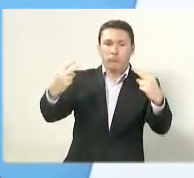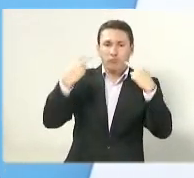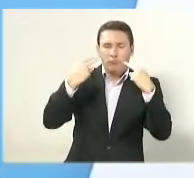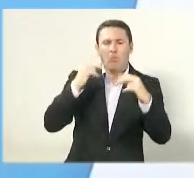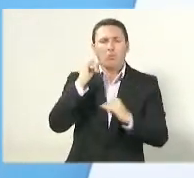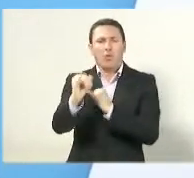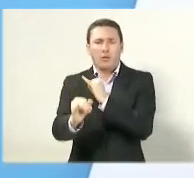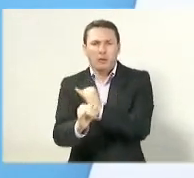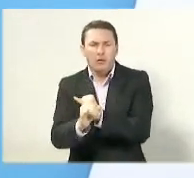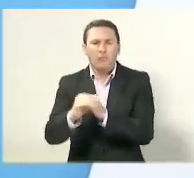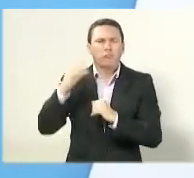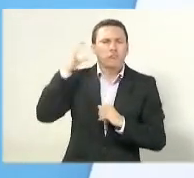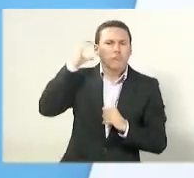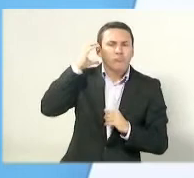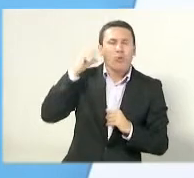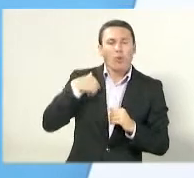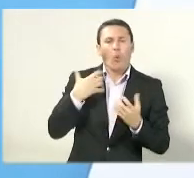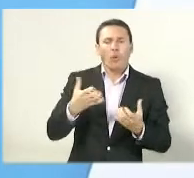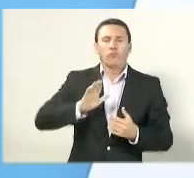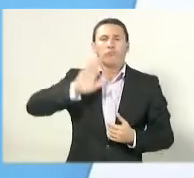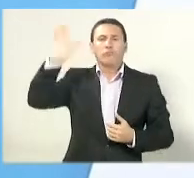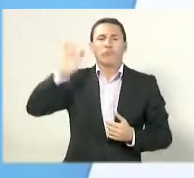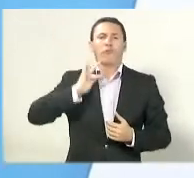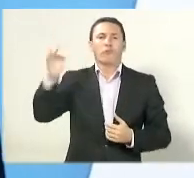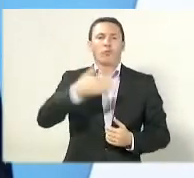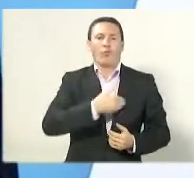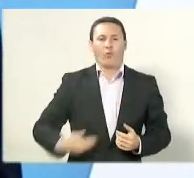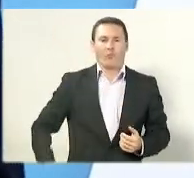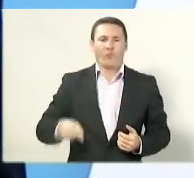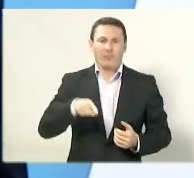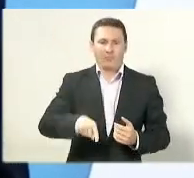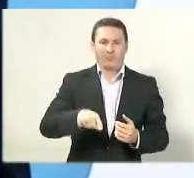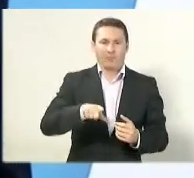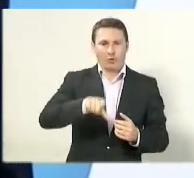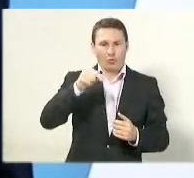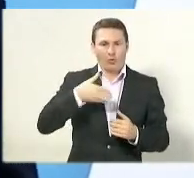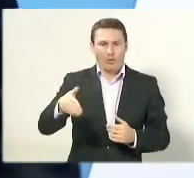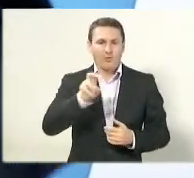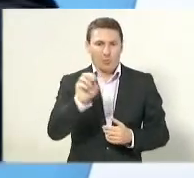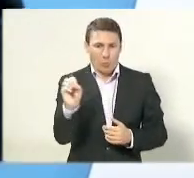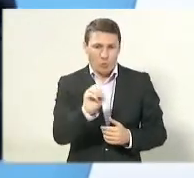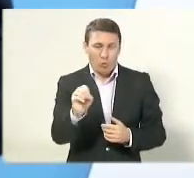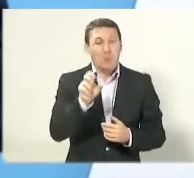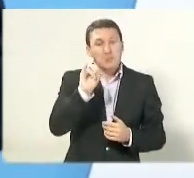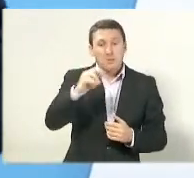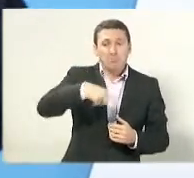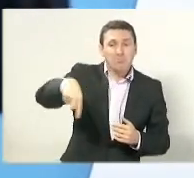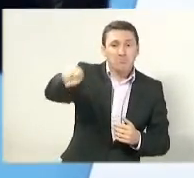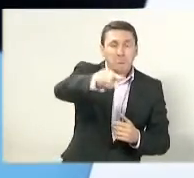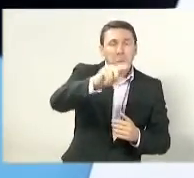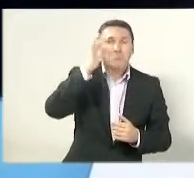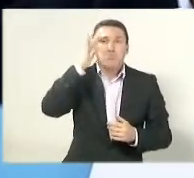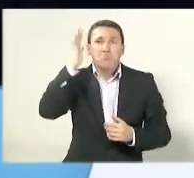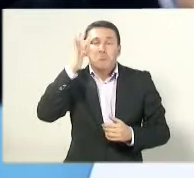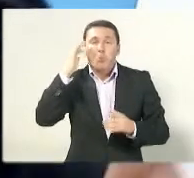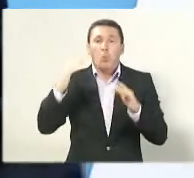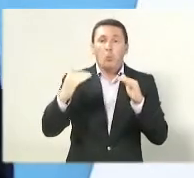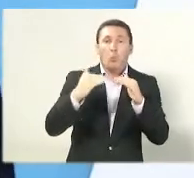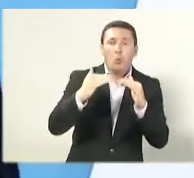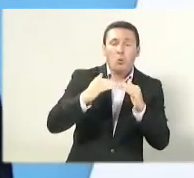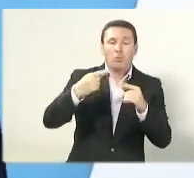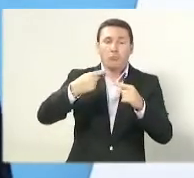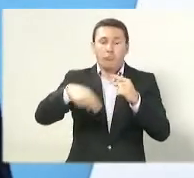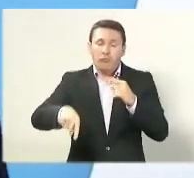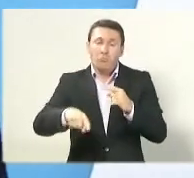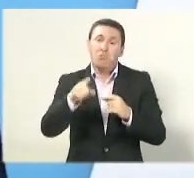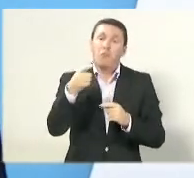para que se for a sua avaliação e o seu desejo, e se eu for levado novamente ao governo,